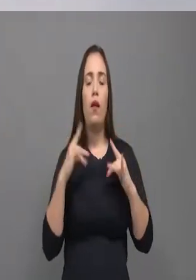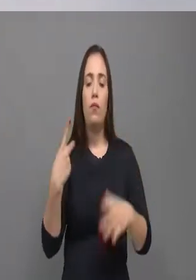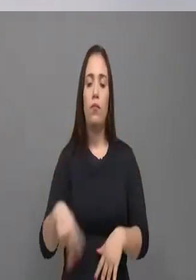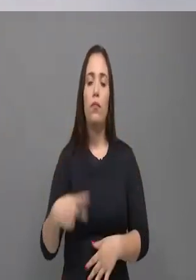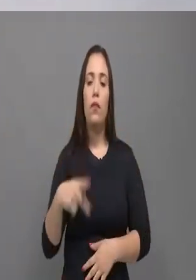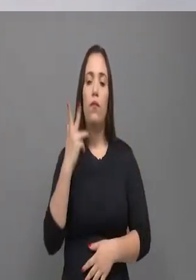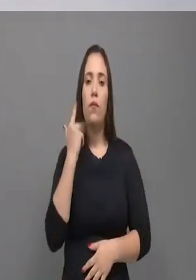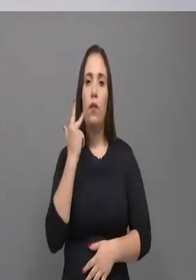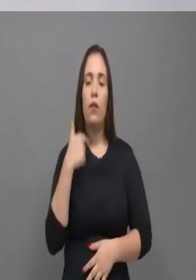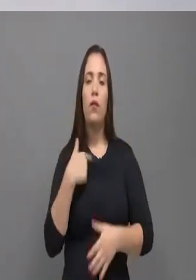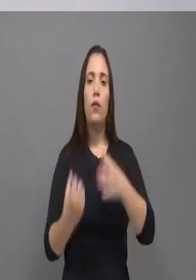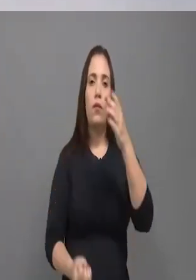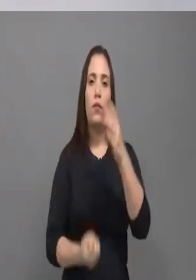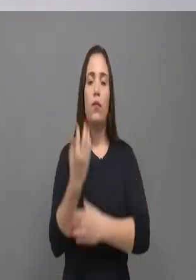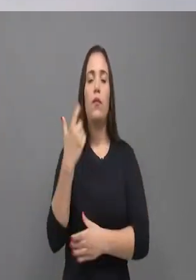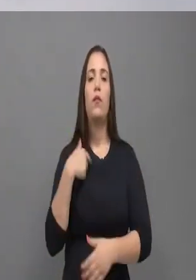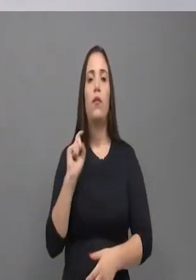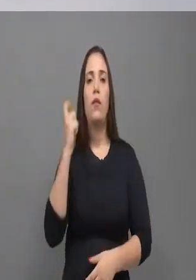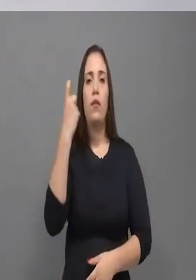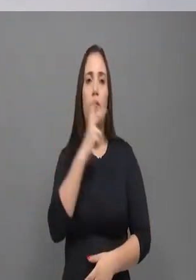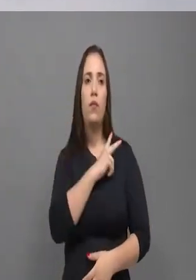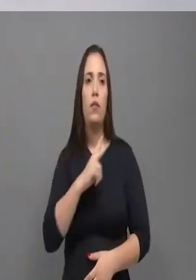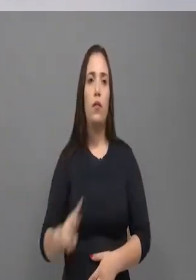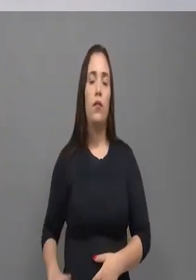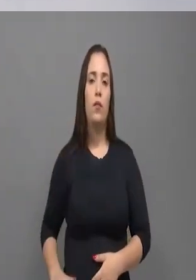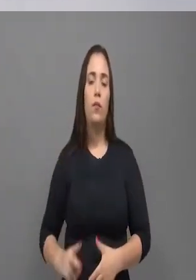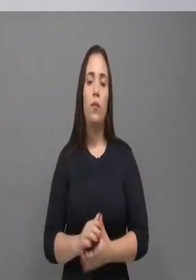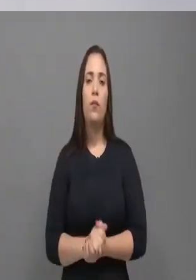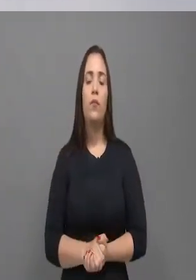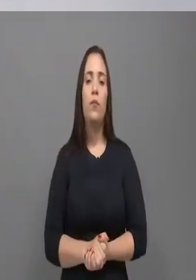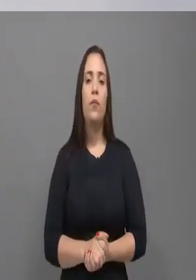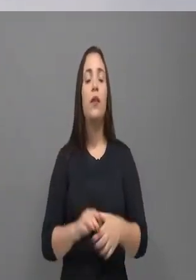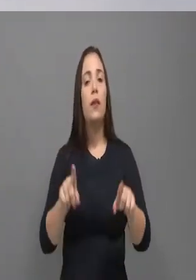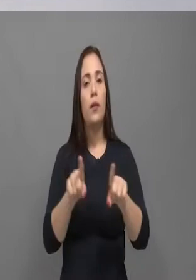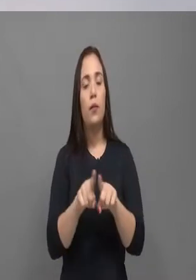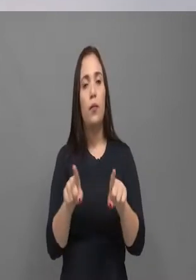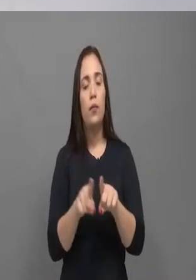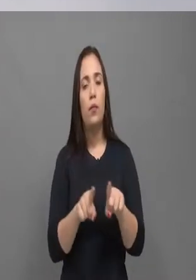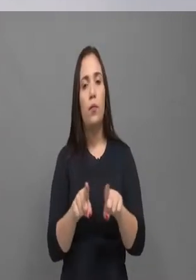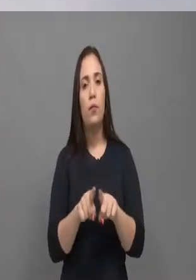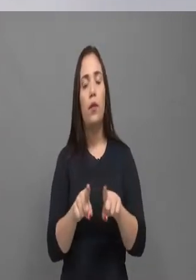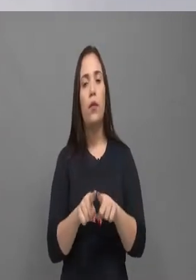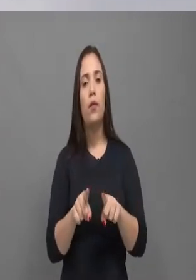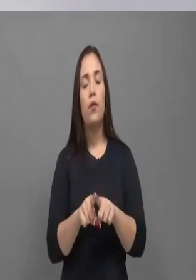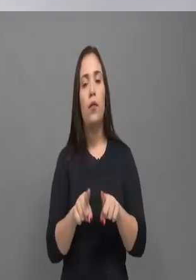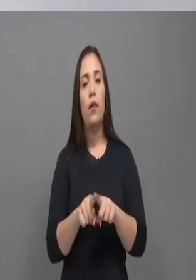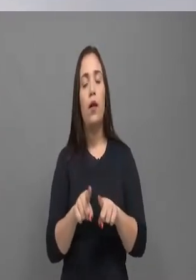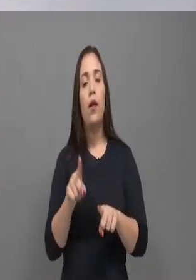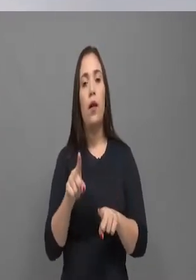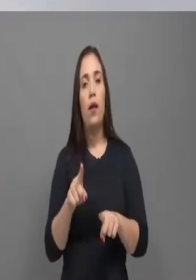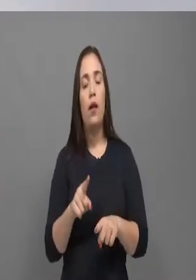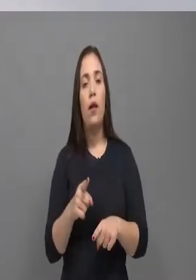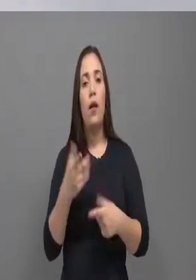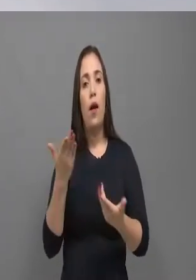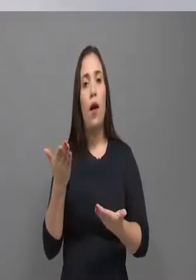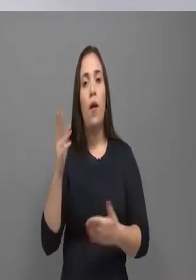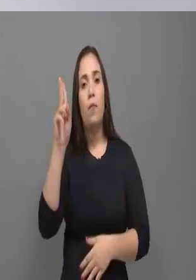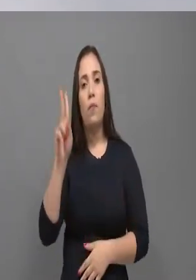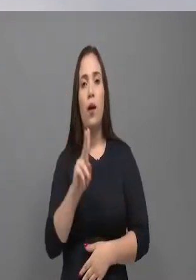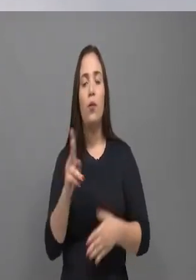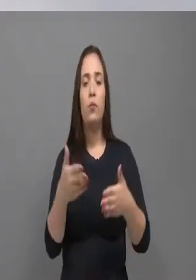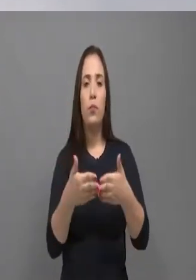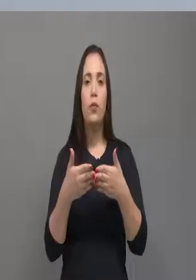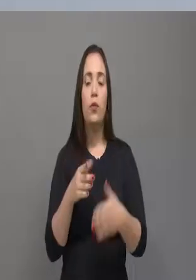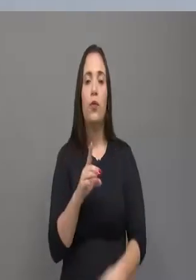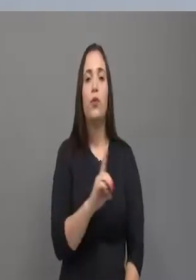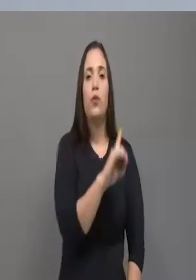15 de agosto, dedicado à Nossa Senhora da Assunção, padroeira de Fortaleza. Valeu. O deputado do voto vai voltar, nós vamos